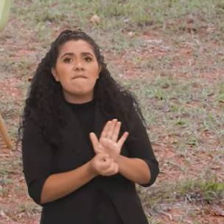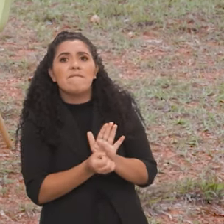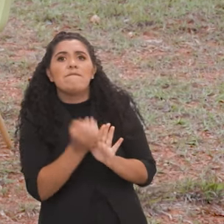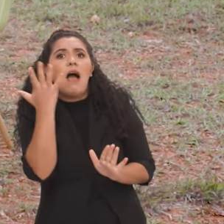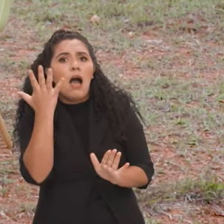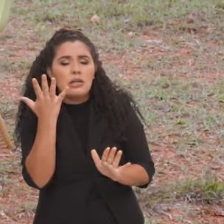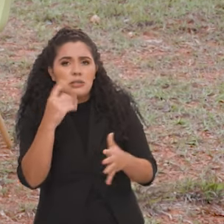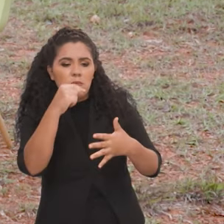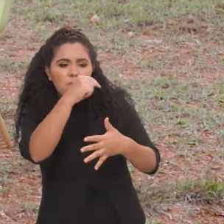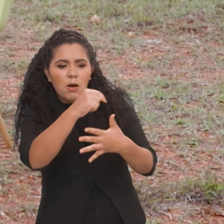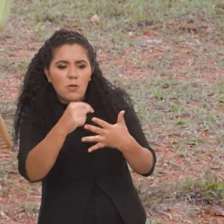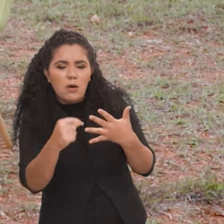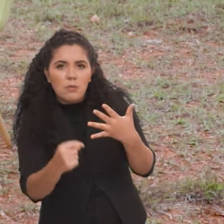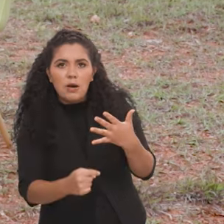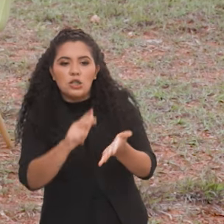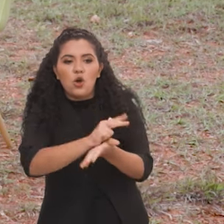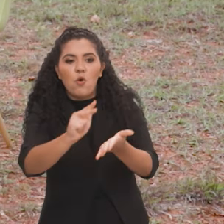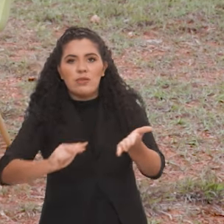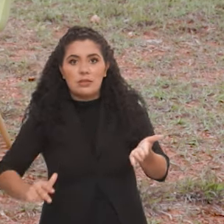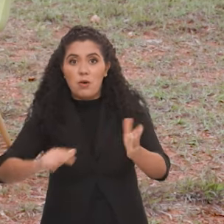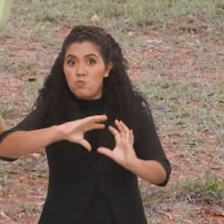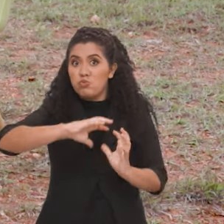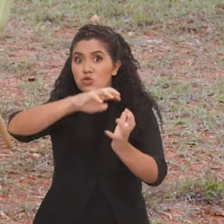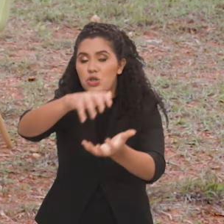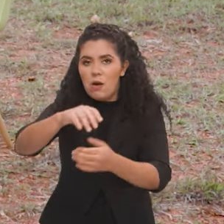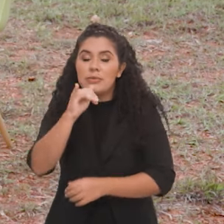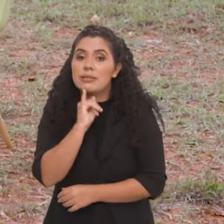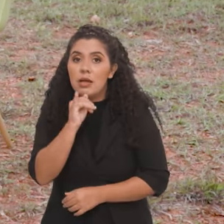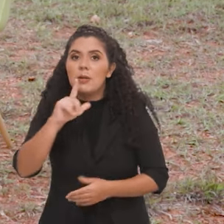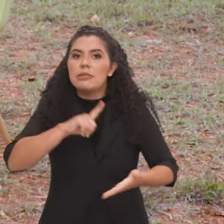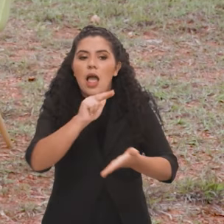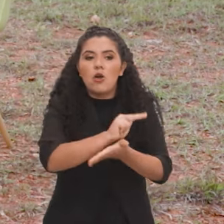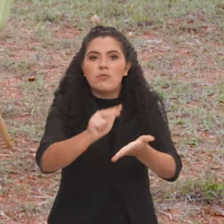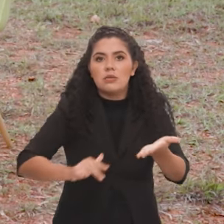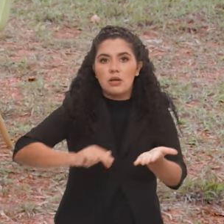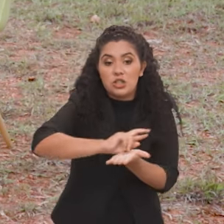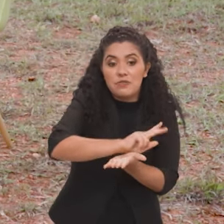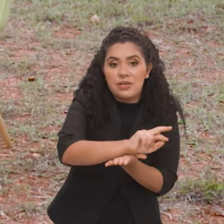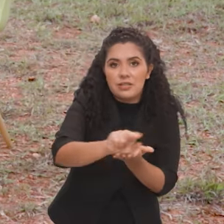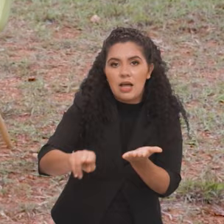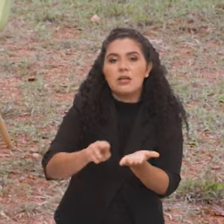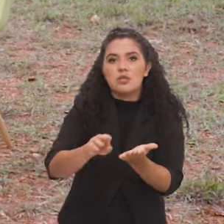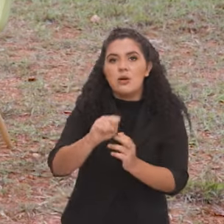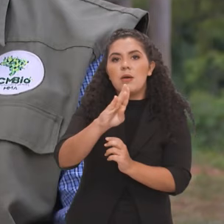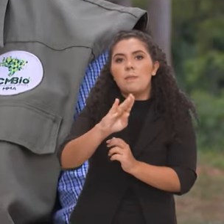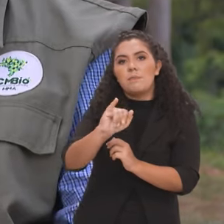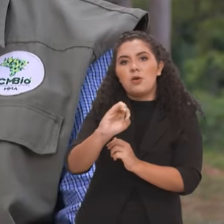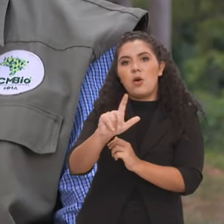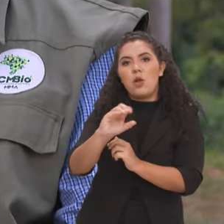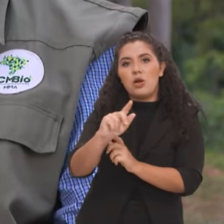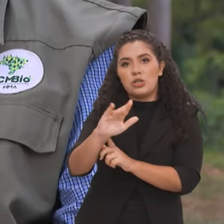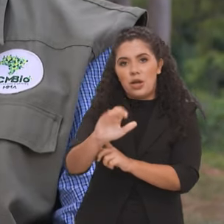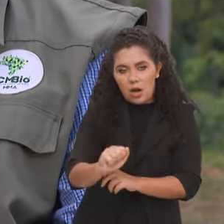conferências de convenções mundiais. Uma delas é a Convenção sobre Diversidade Biológica, a outra é a Convenção